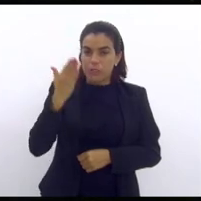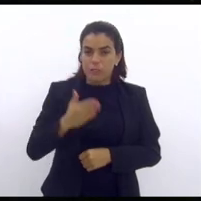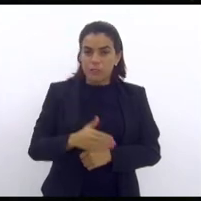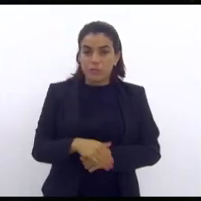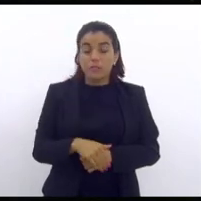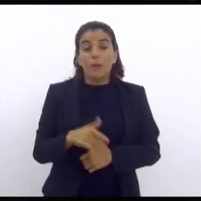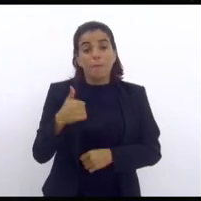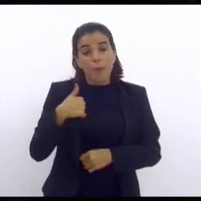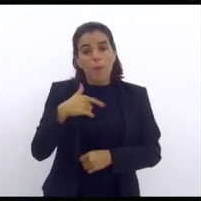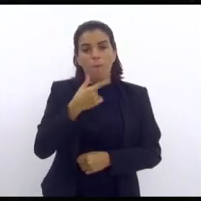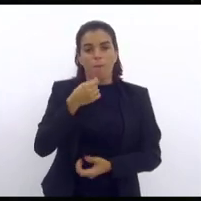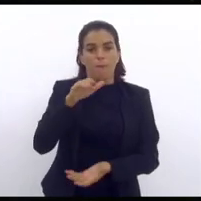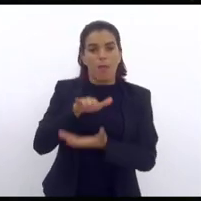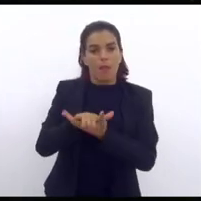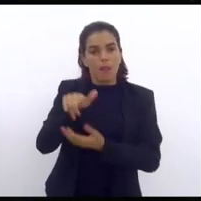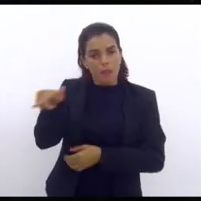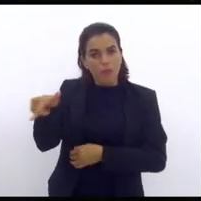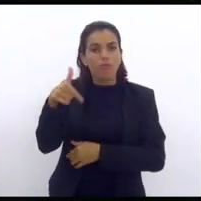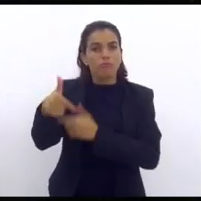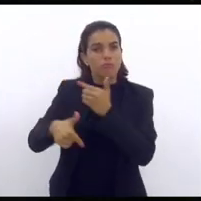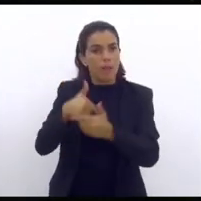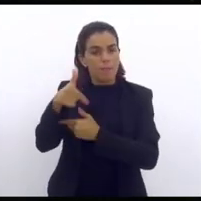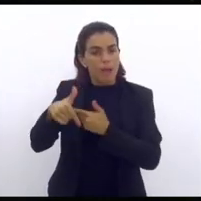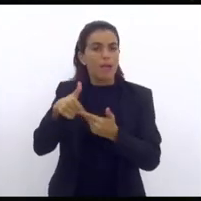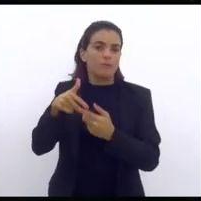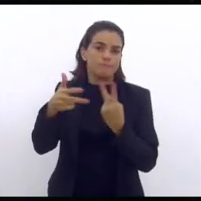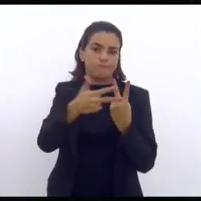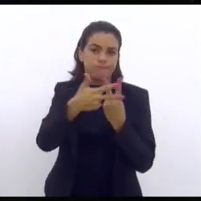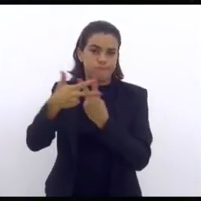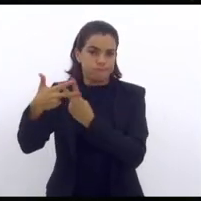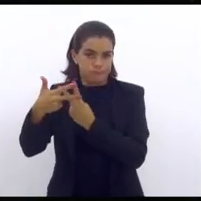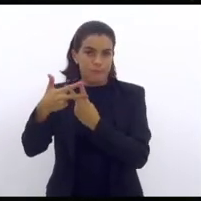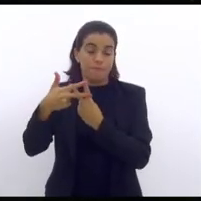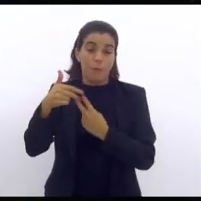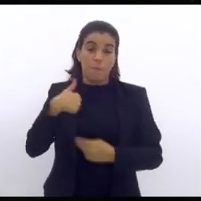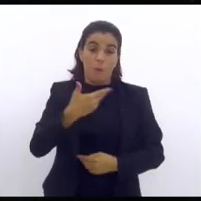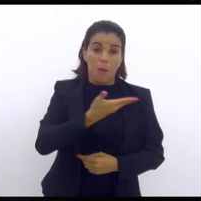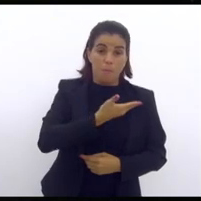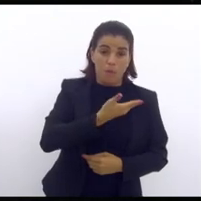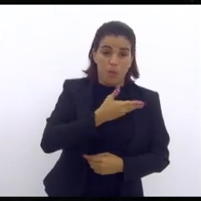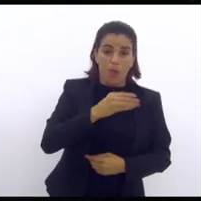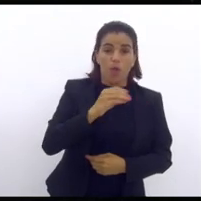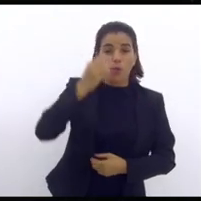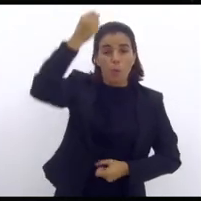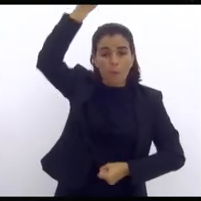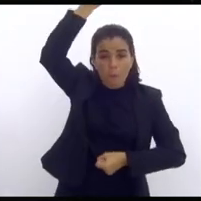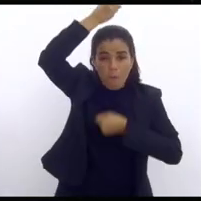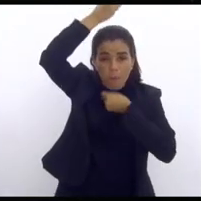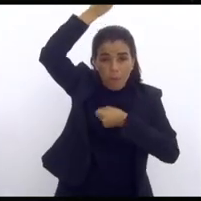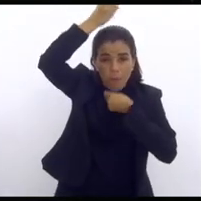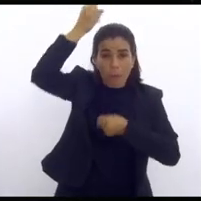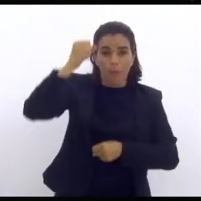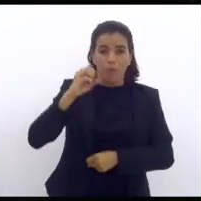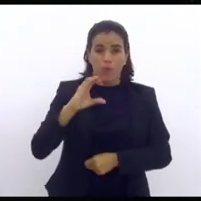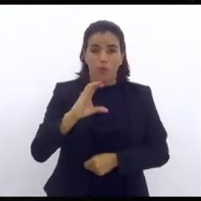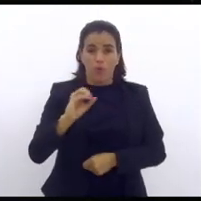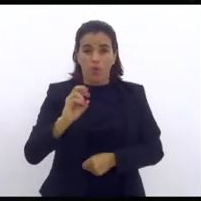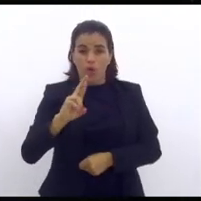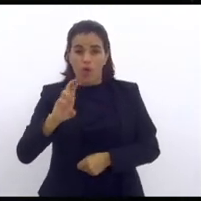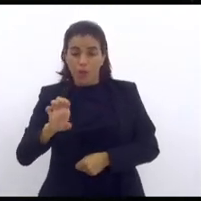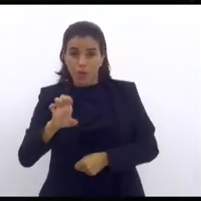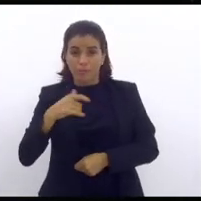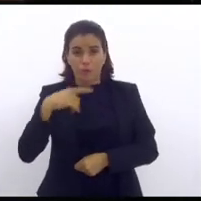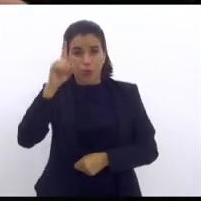ele é policial penal, trabalhou em miolo. Os meus amigos são do core, do pop, policial tomando porrada todo dia, sendo